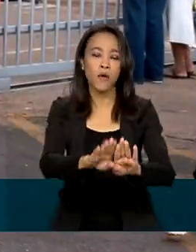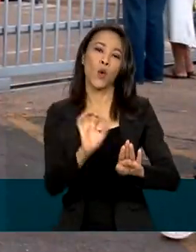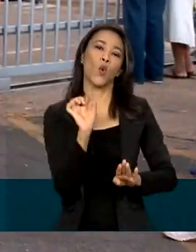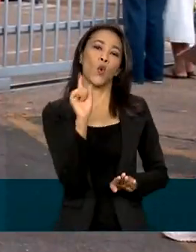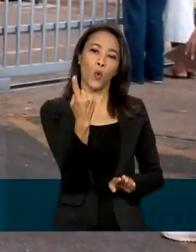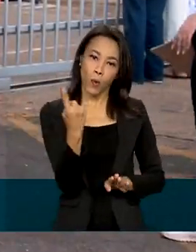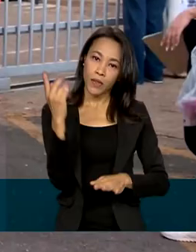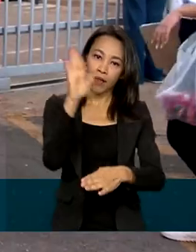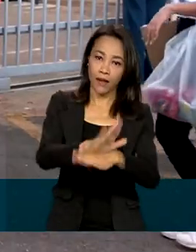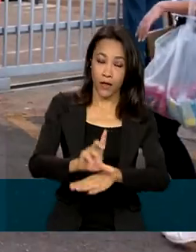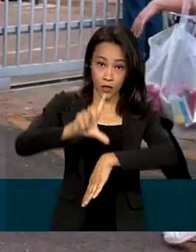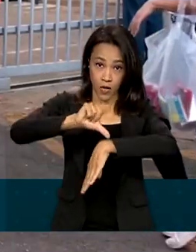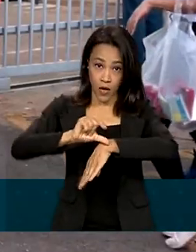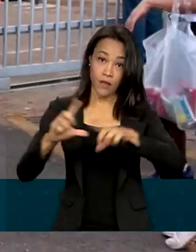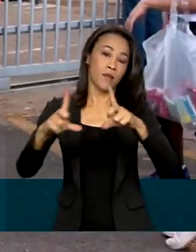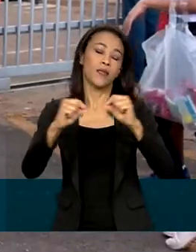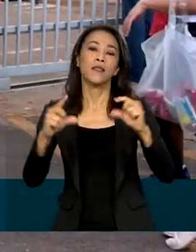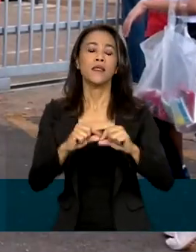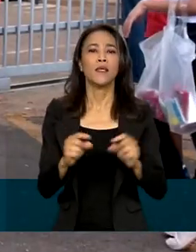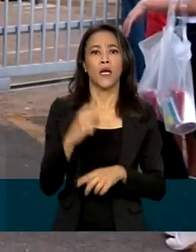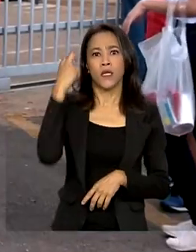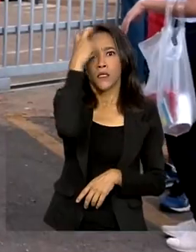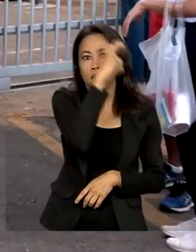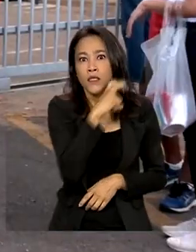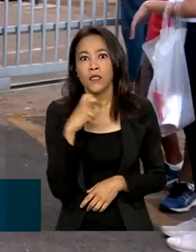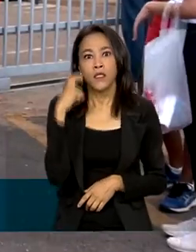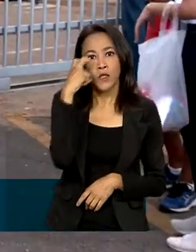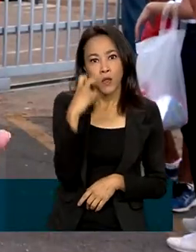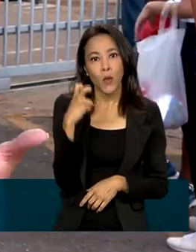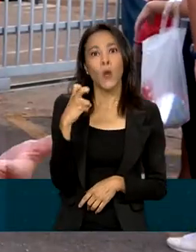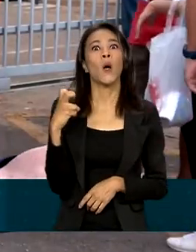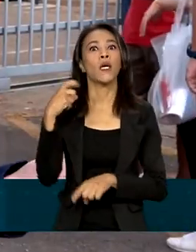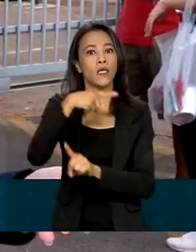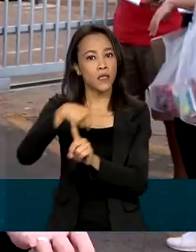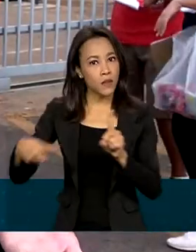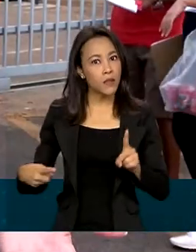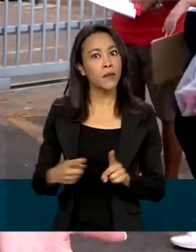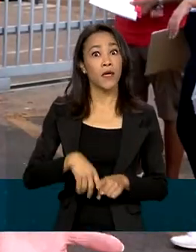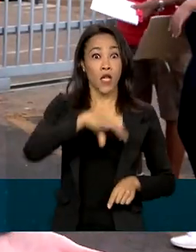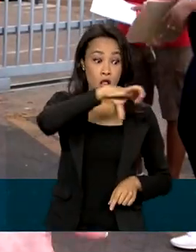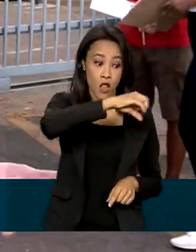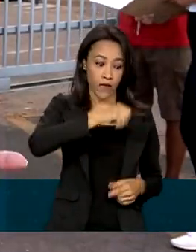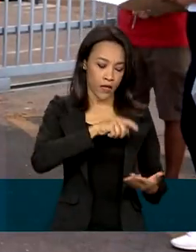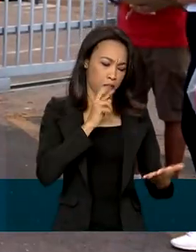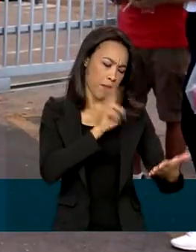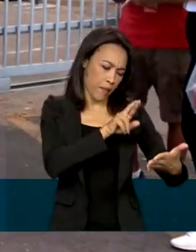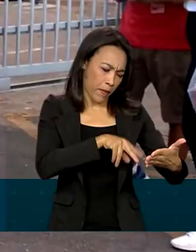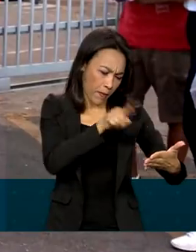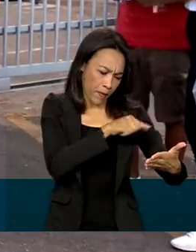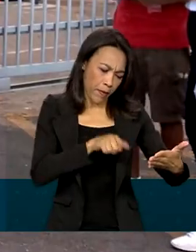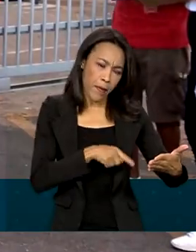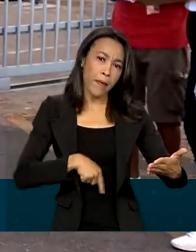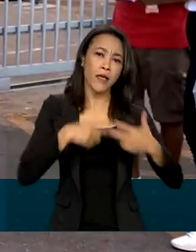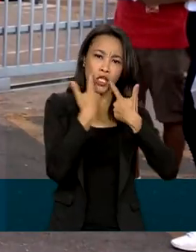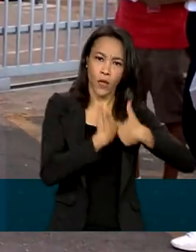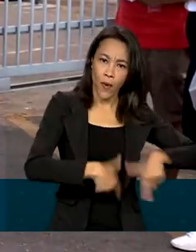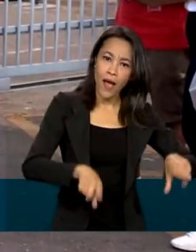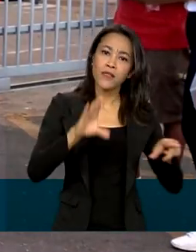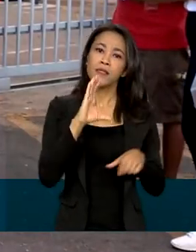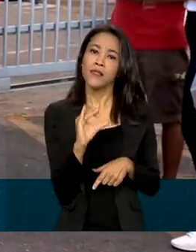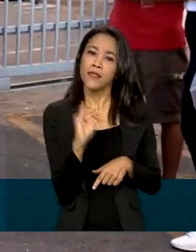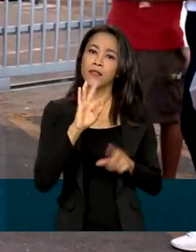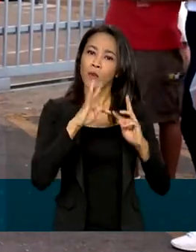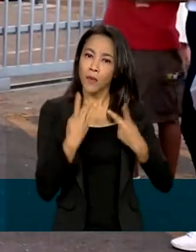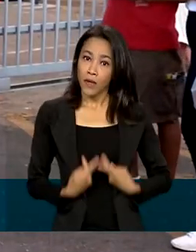no horário de Brasília. A prova durou 5 horas e meia, com 90 questões objetivas de linguagens e ciências humanas, além da